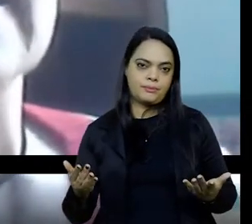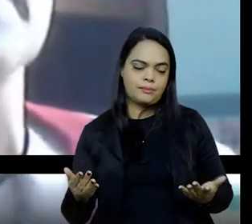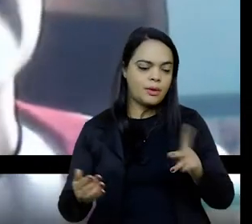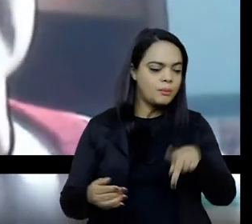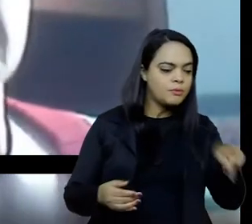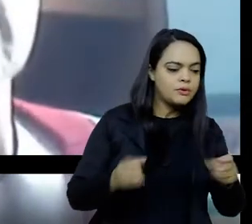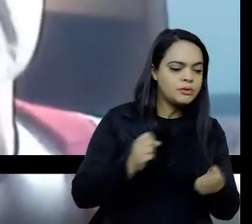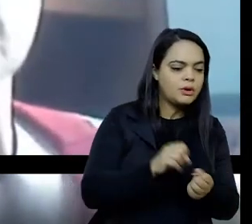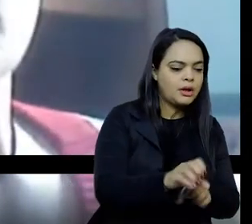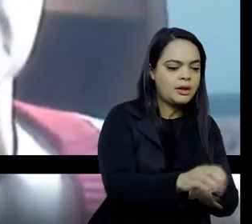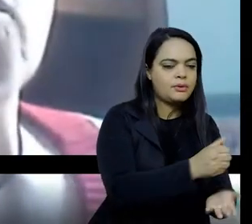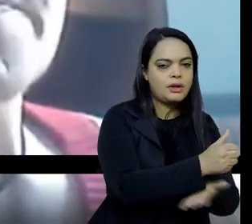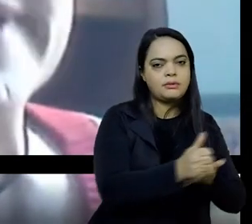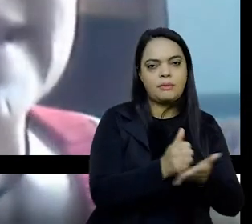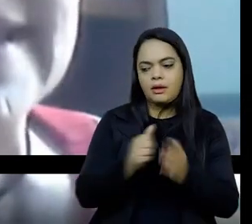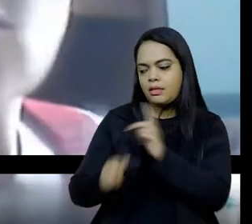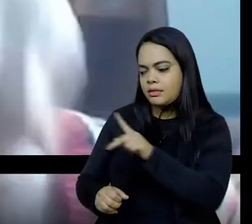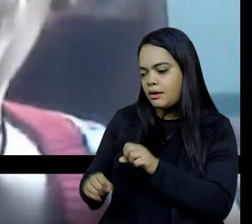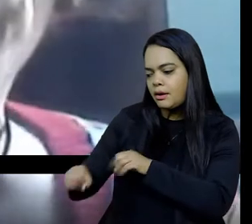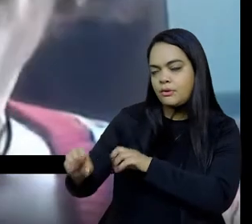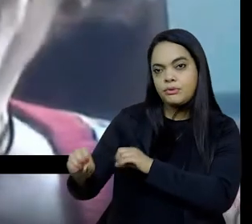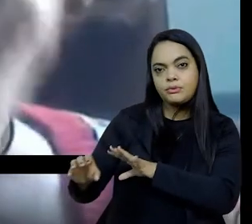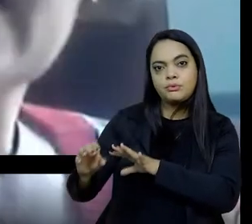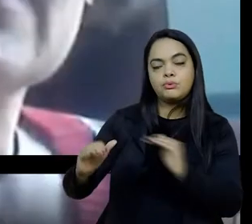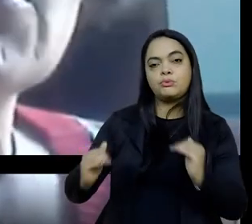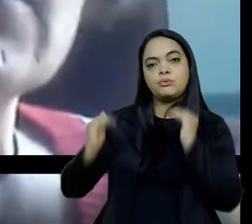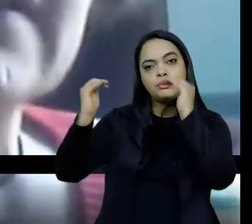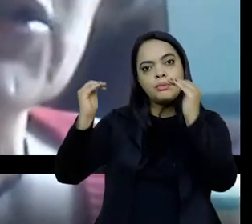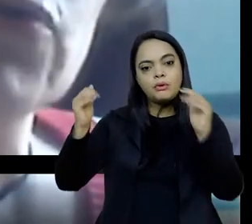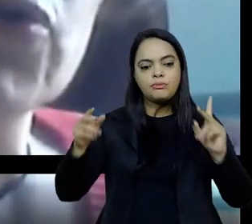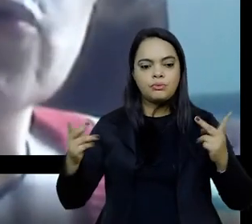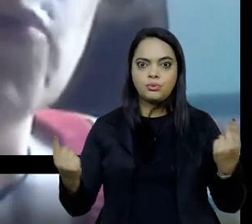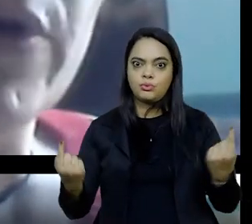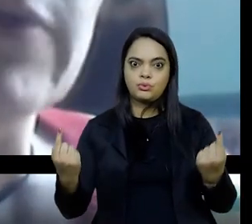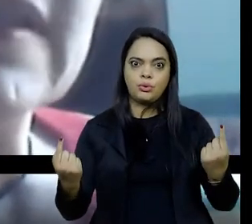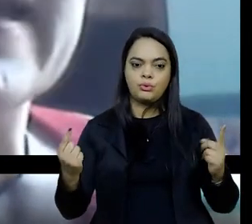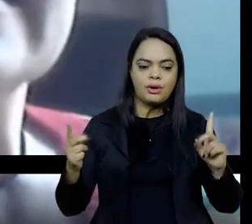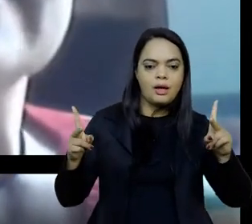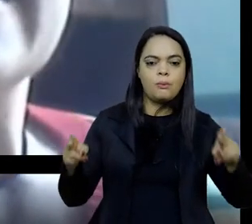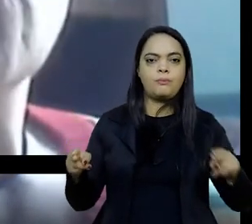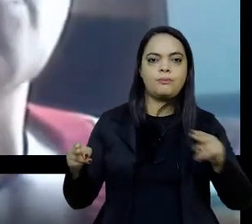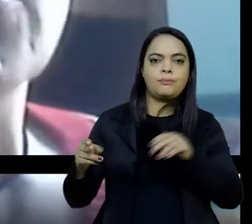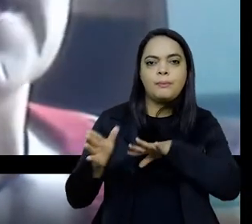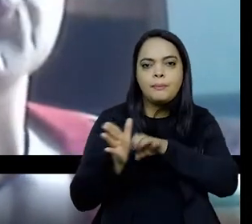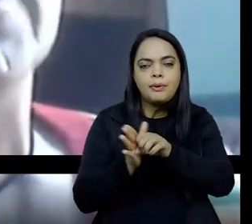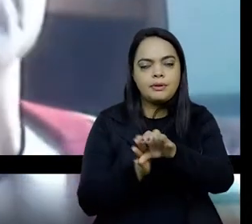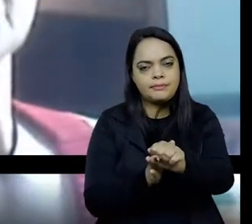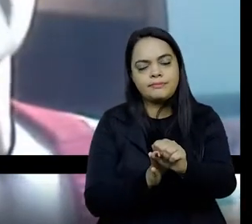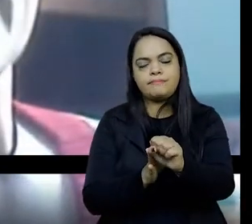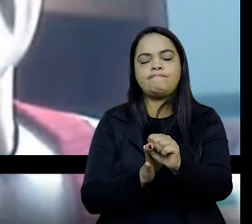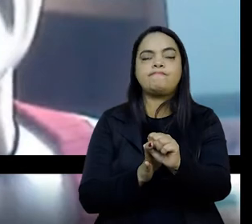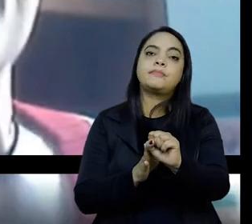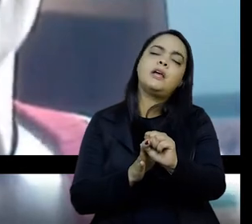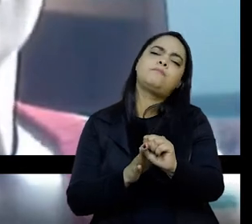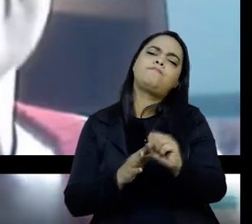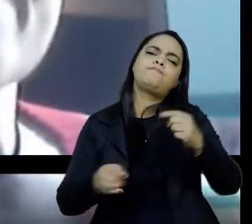da educação básica quanto do ensino superior como pesquisadores. Aí, uma coisa que a gente tem discutido muito, às vezes, é como que a gente